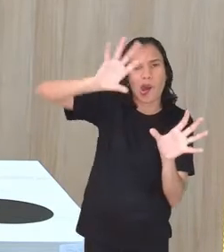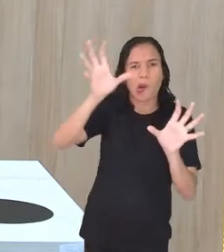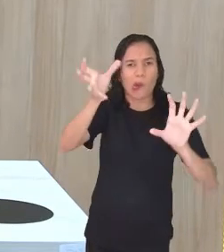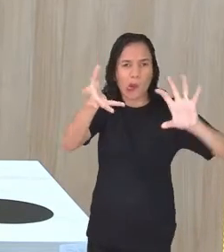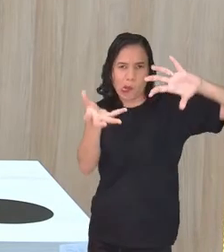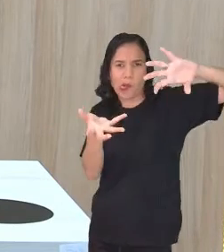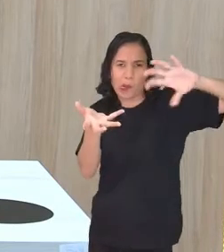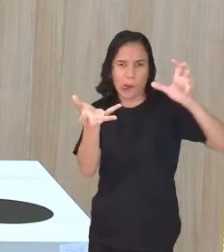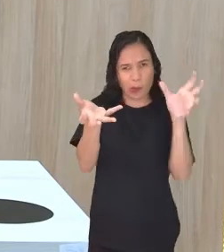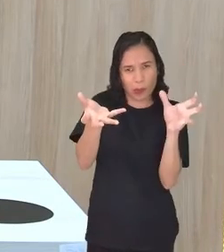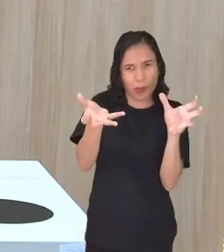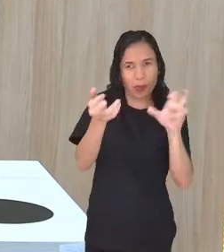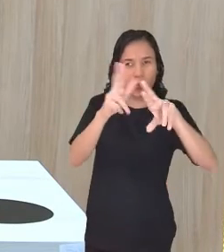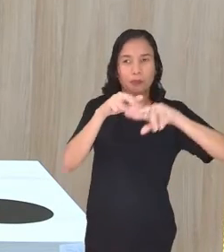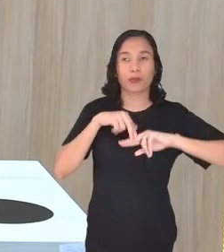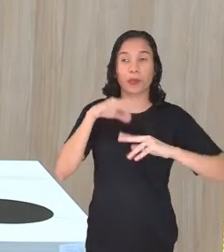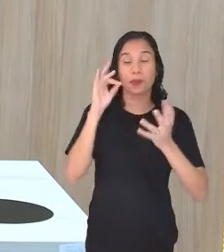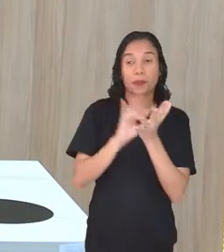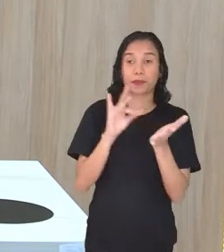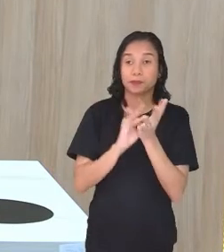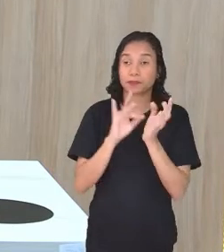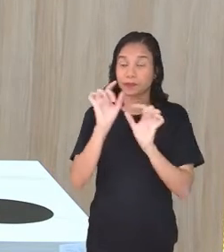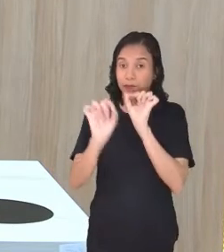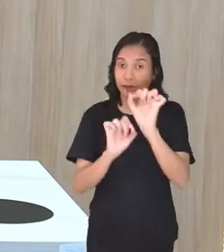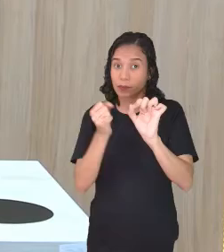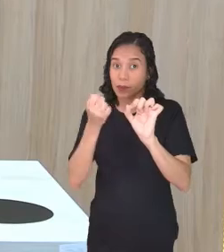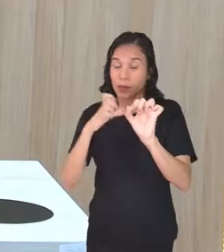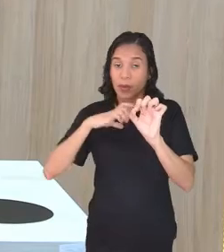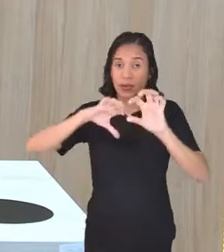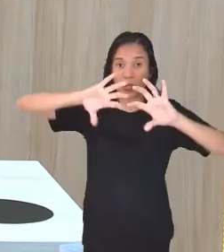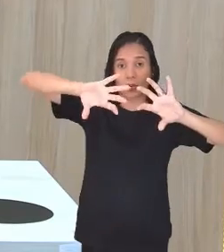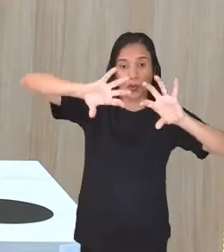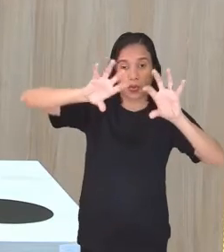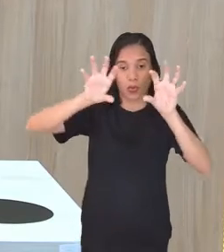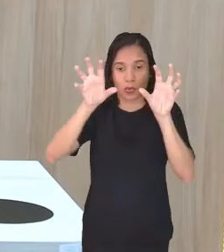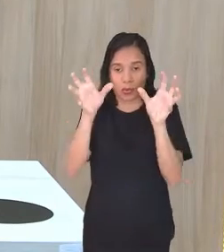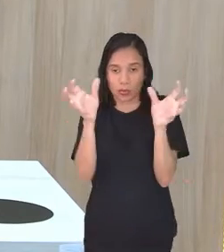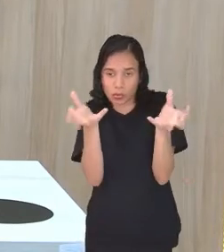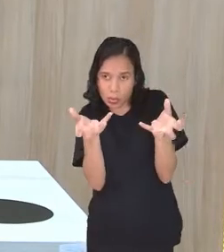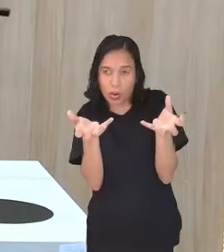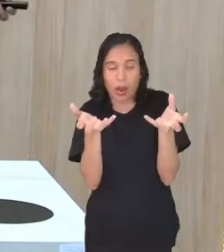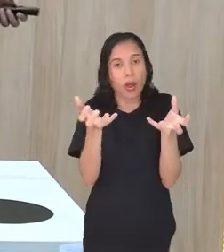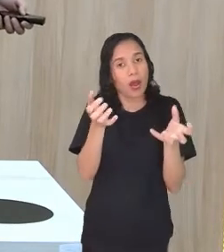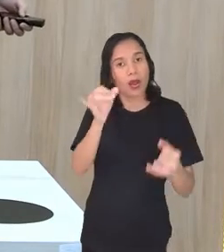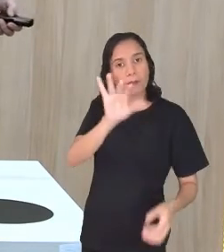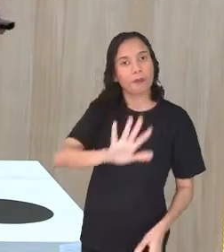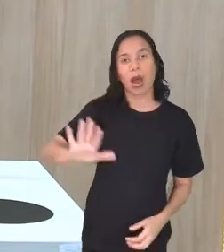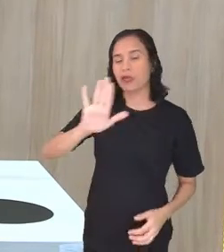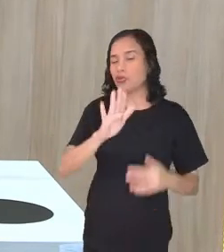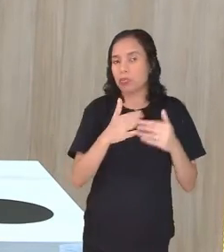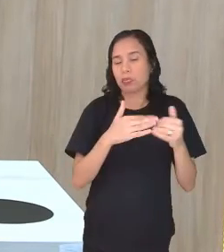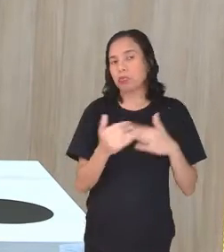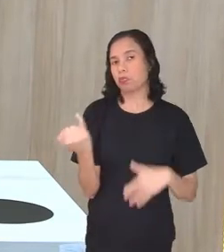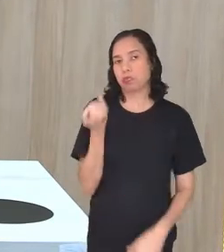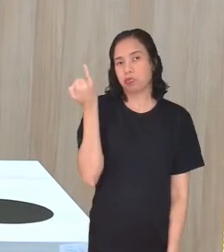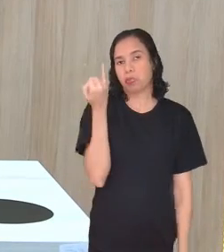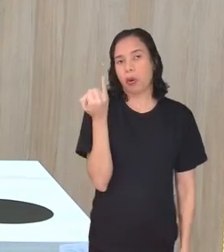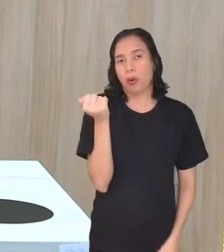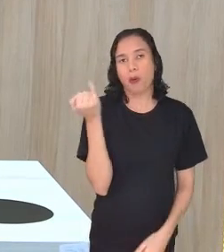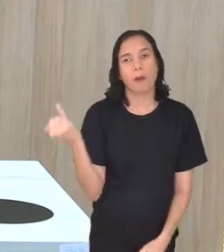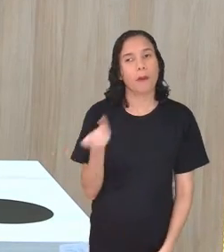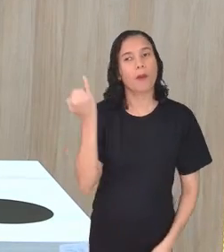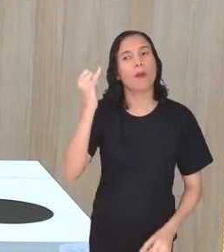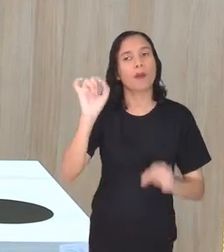Porque, na verdade, gente, se eu girar a figura, não importa. O que importa é que